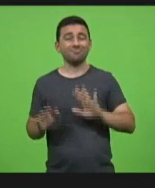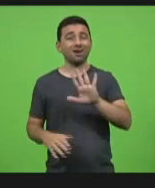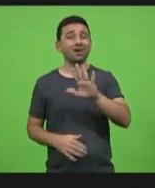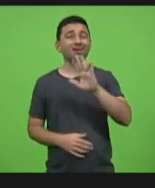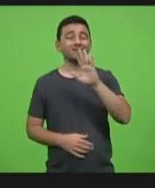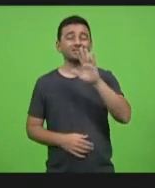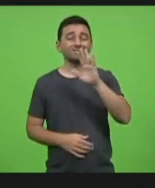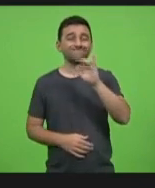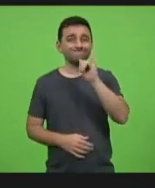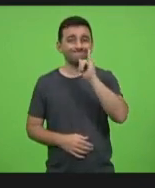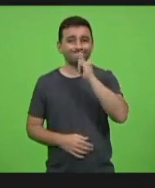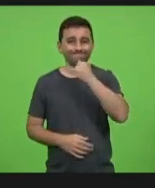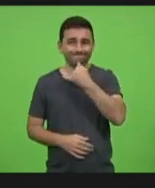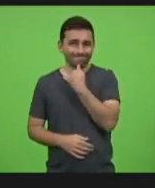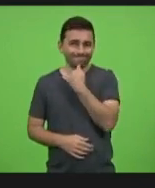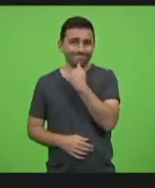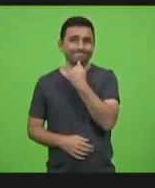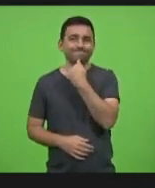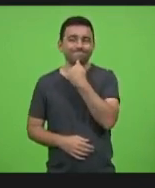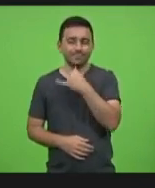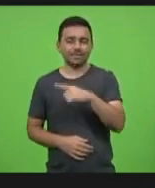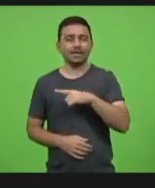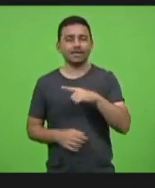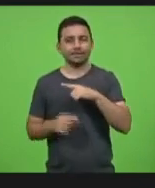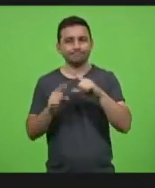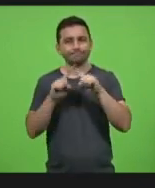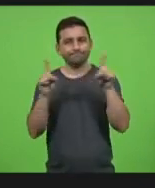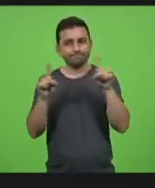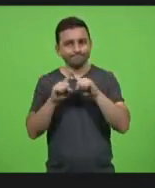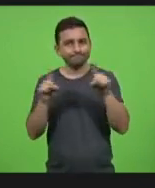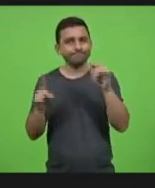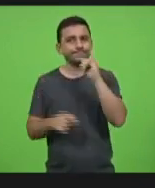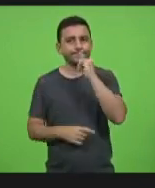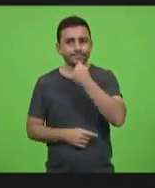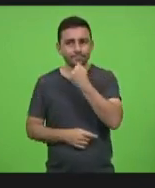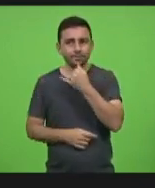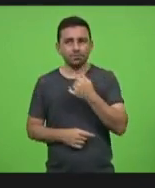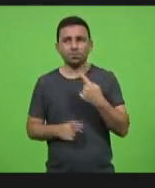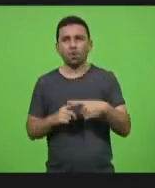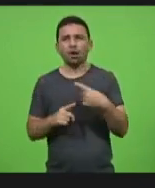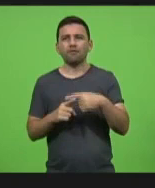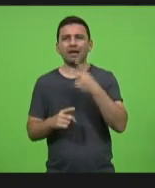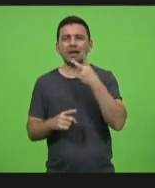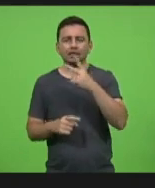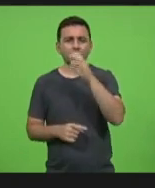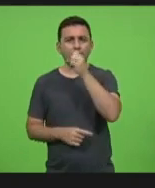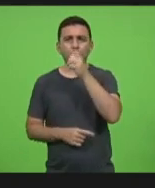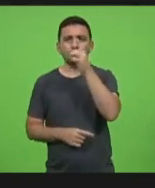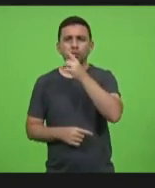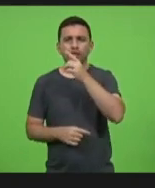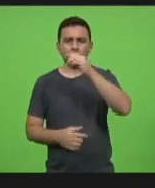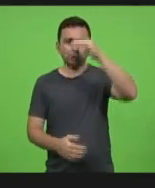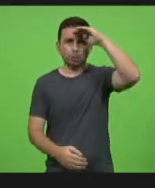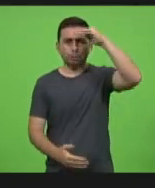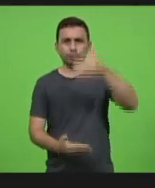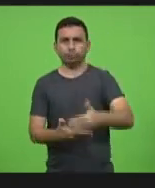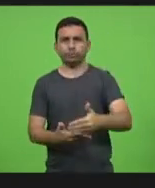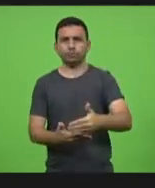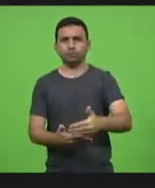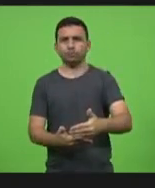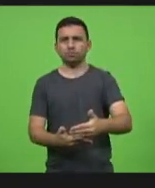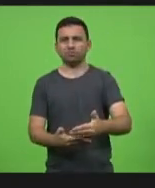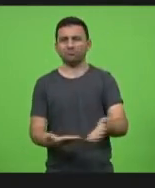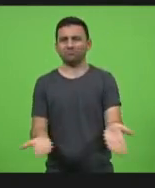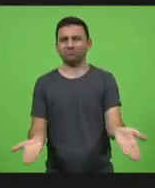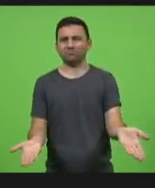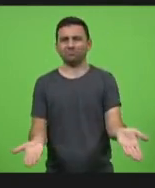a gente tem muito a criticar lamentar primeiro para falar de lockdown de final de semana esse lockdown inútil e